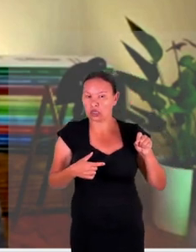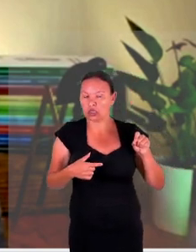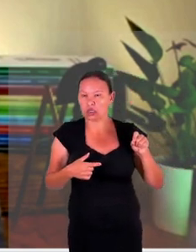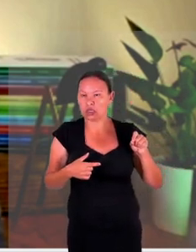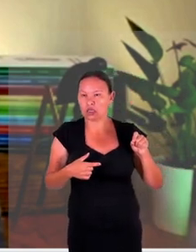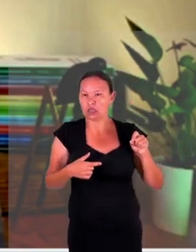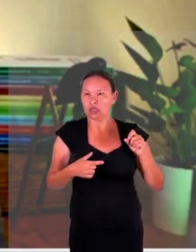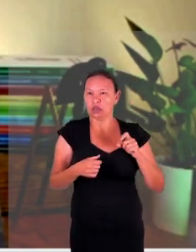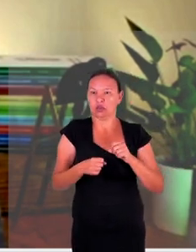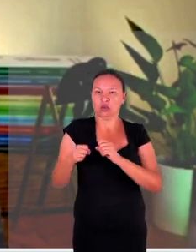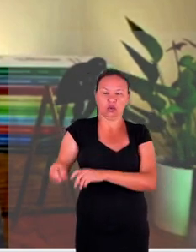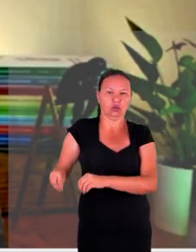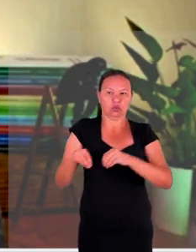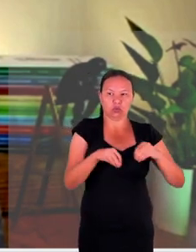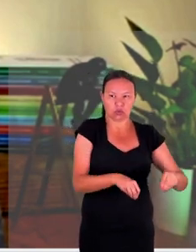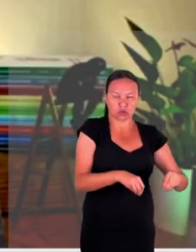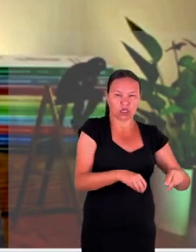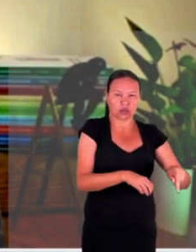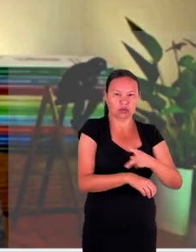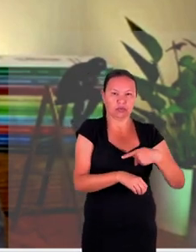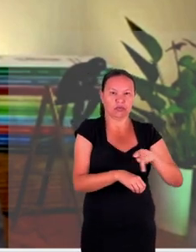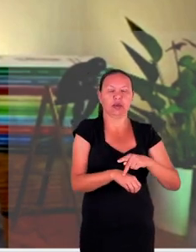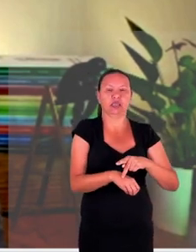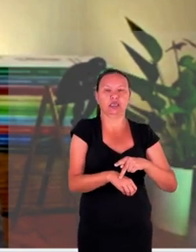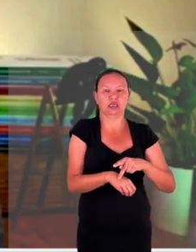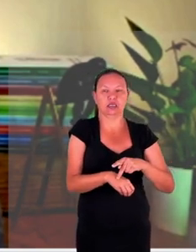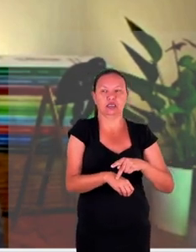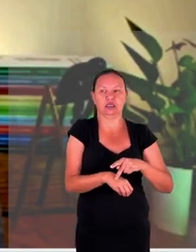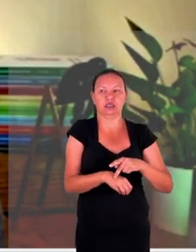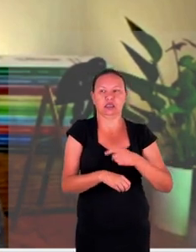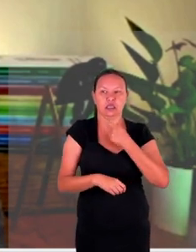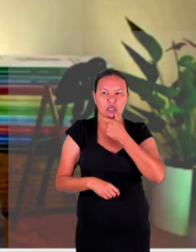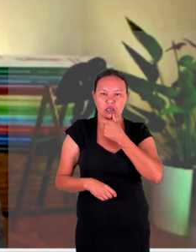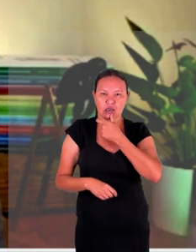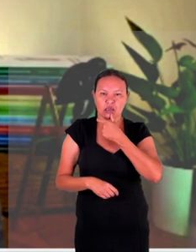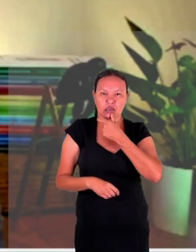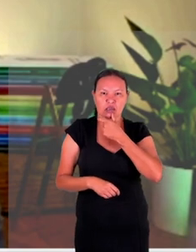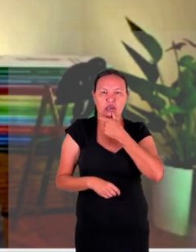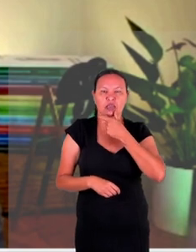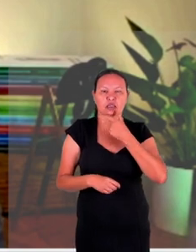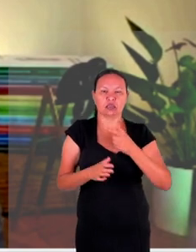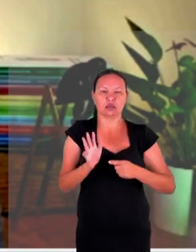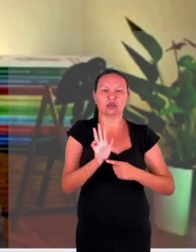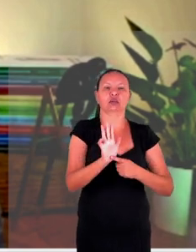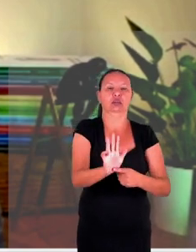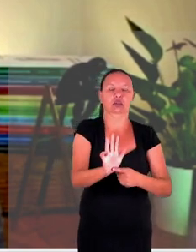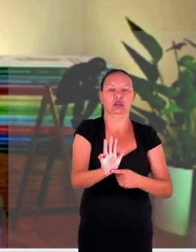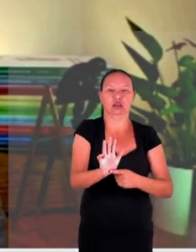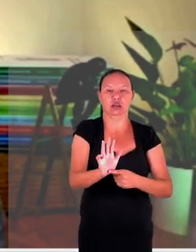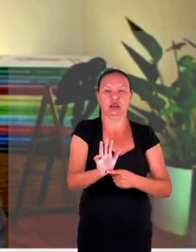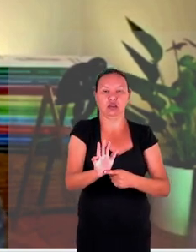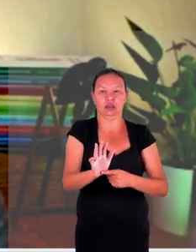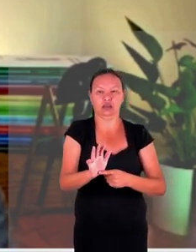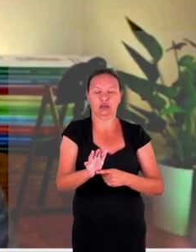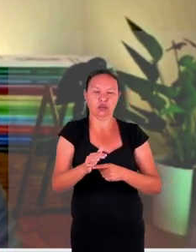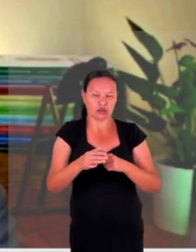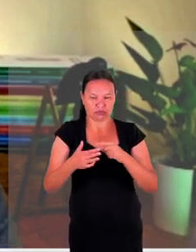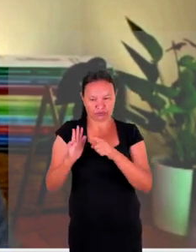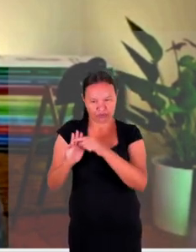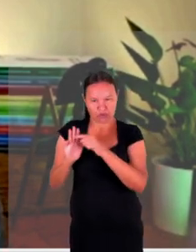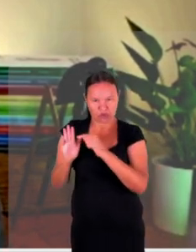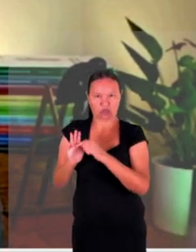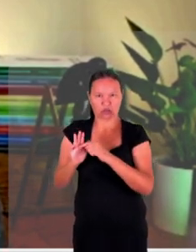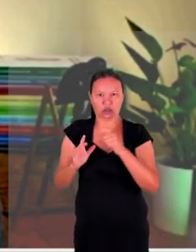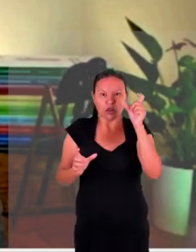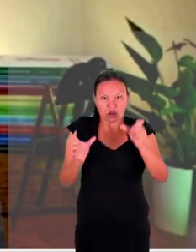descobrir que a proteção dos refugiados naquele país oferece apenas durante a análise se o